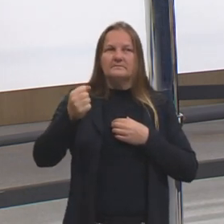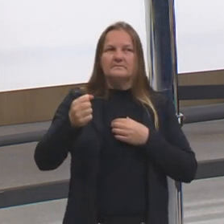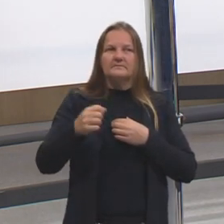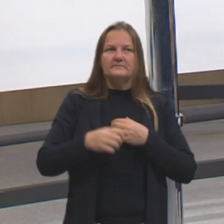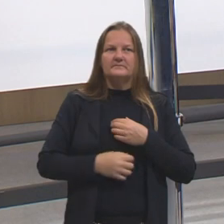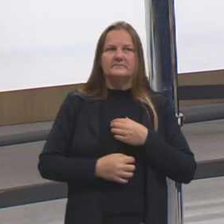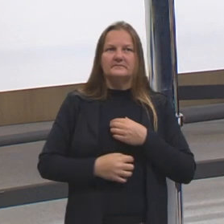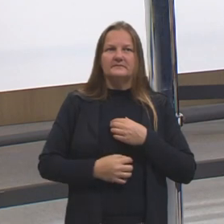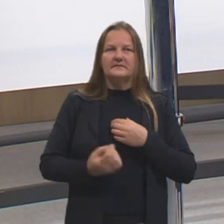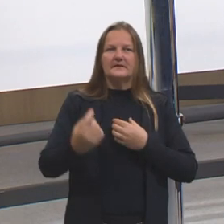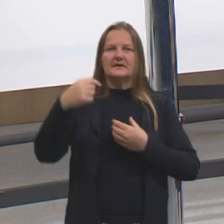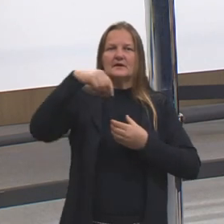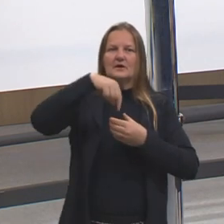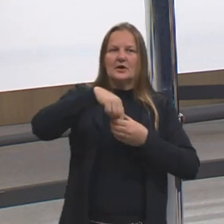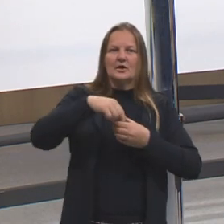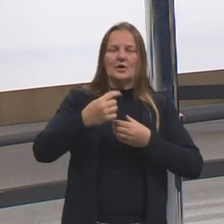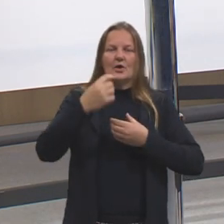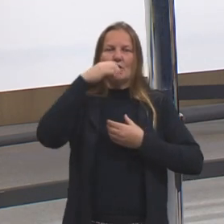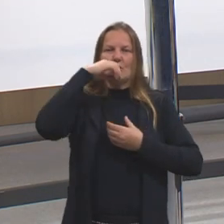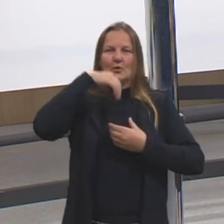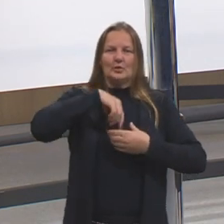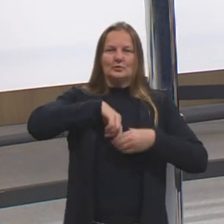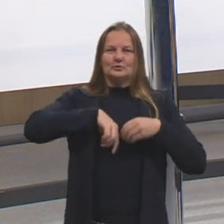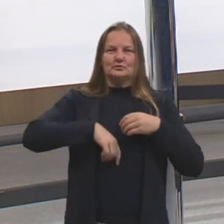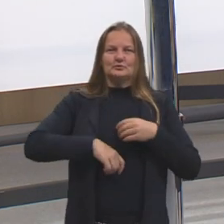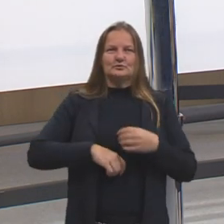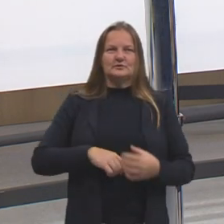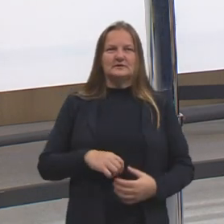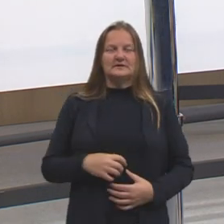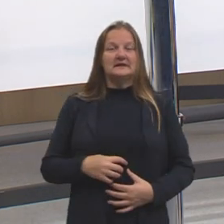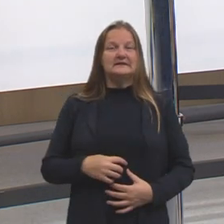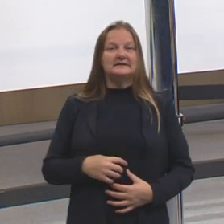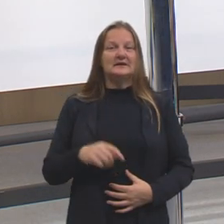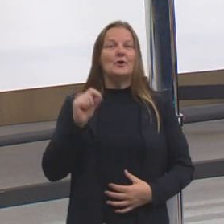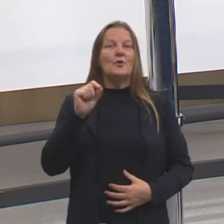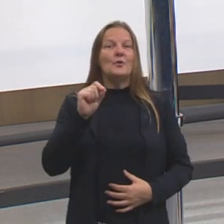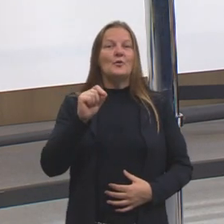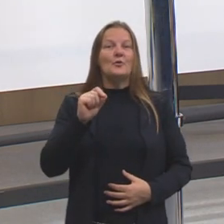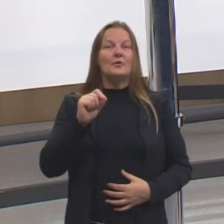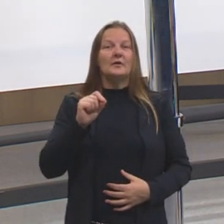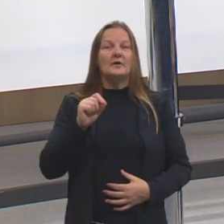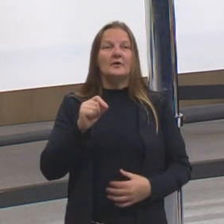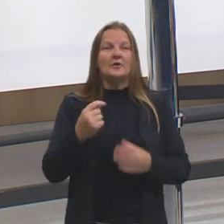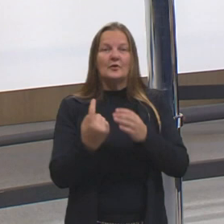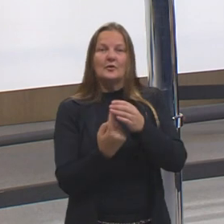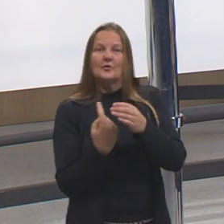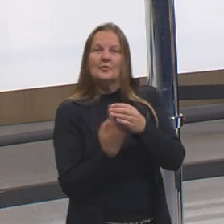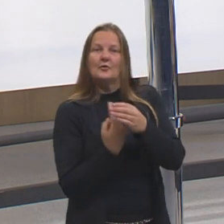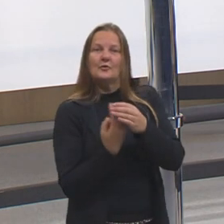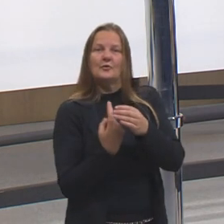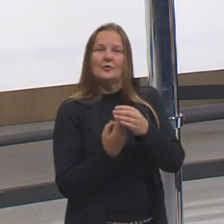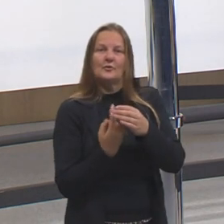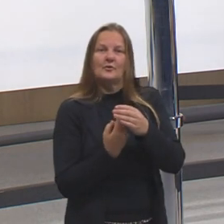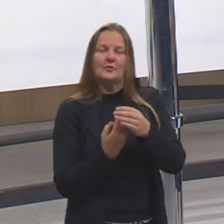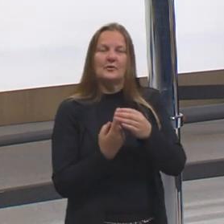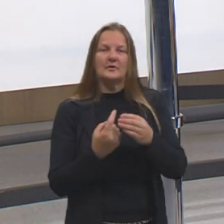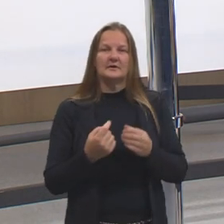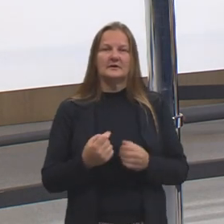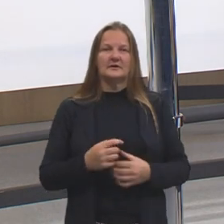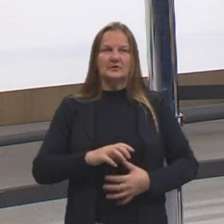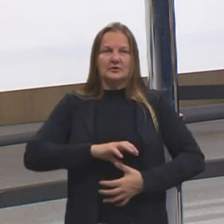Vamos botar um pouquinho de leite aqui. E aí, o as lâminas do liquidificador vai representar?